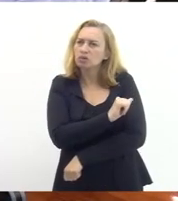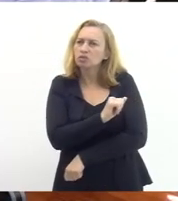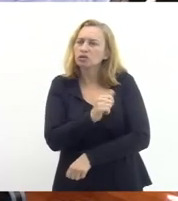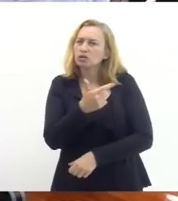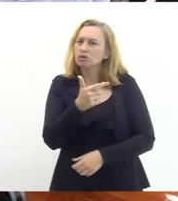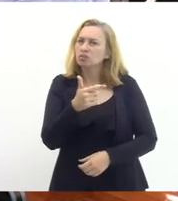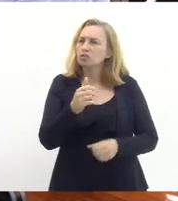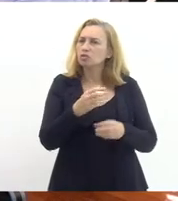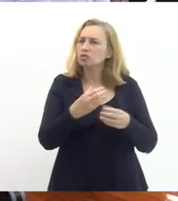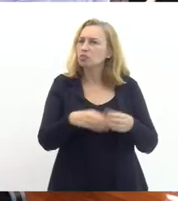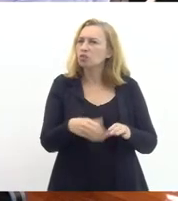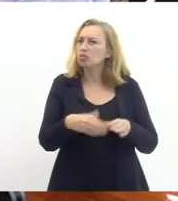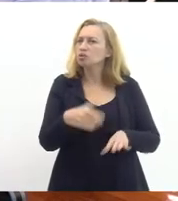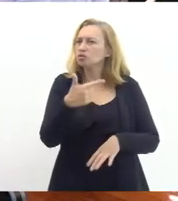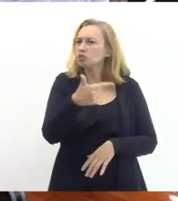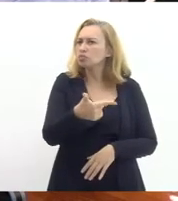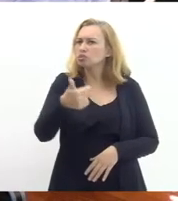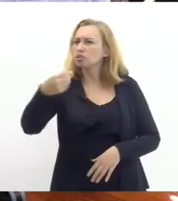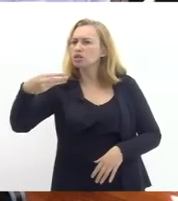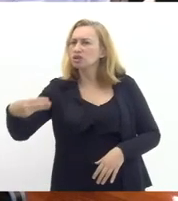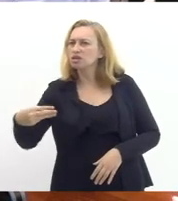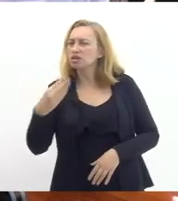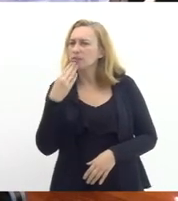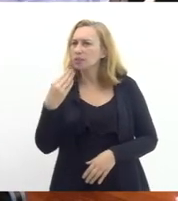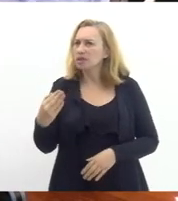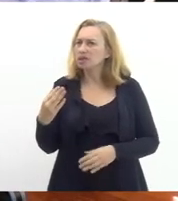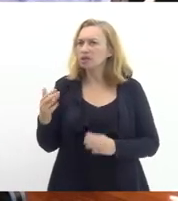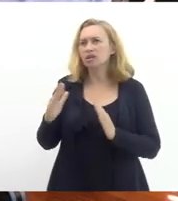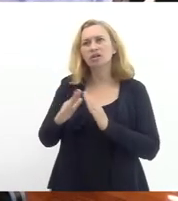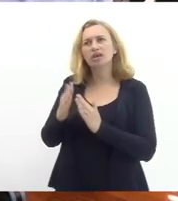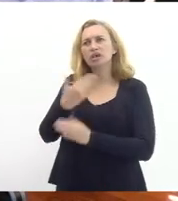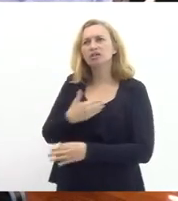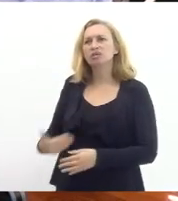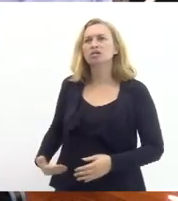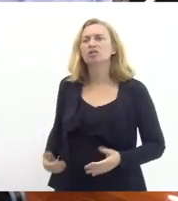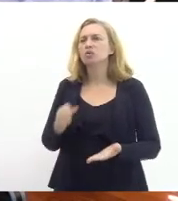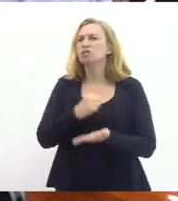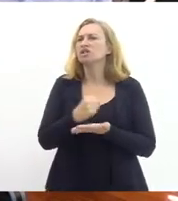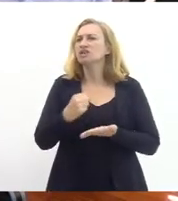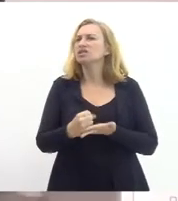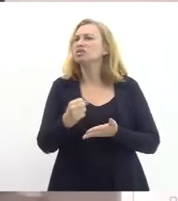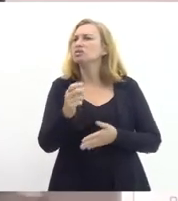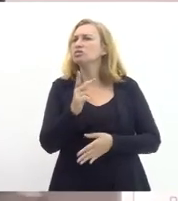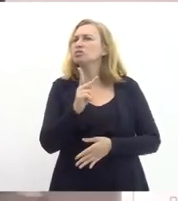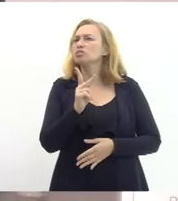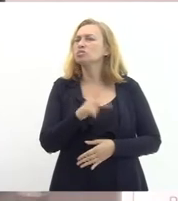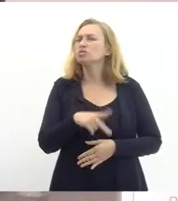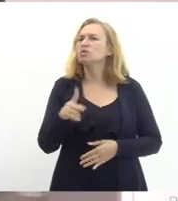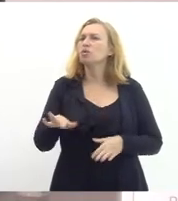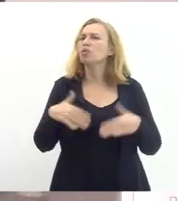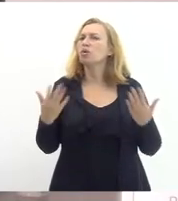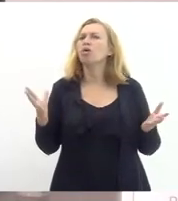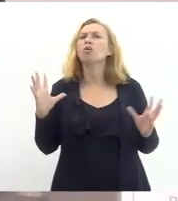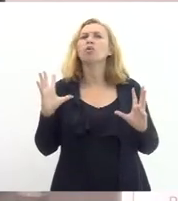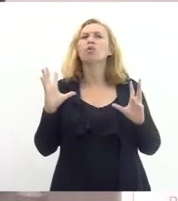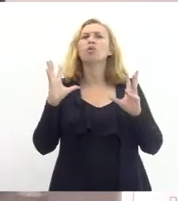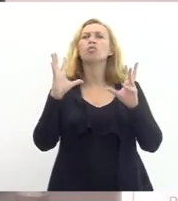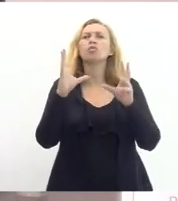concursos de 2013 ok vocês pediram a Casa Civil a contratação dos professores qual foi o total que vocês pediram?